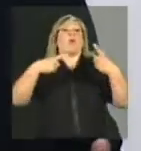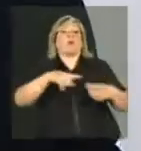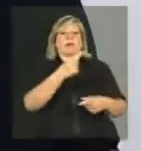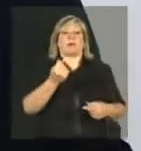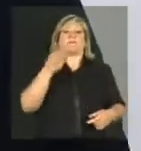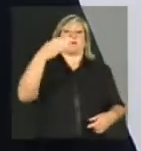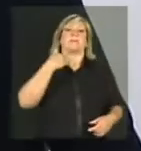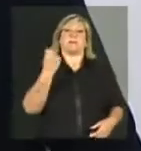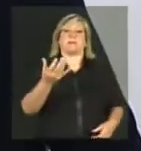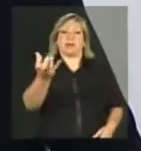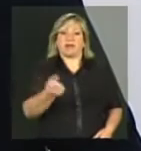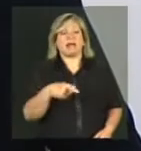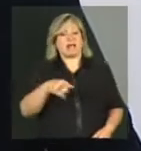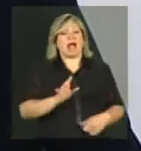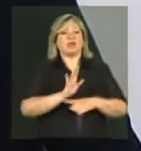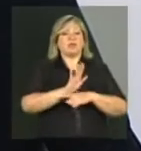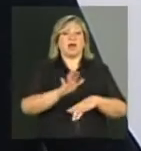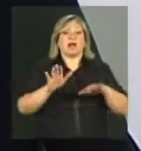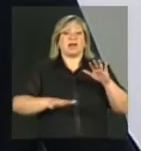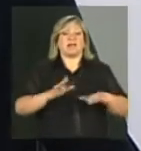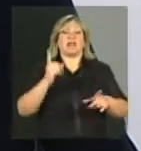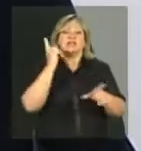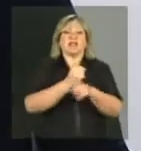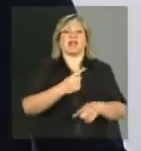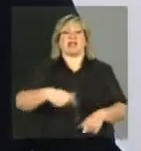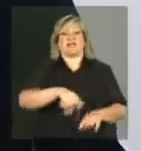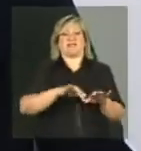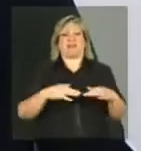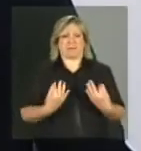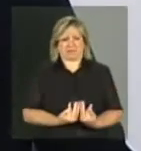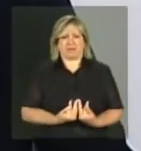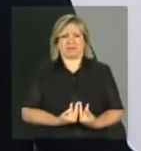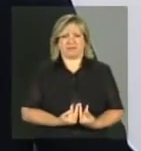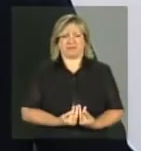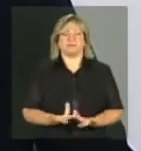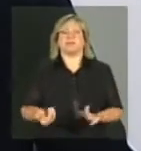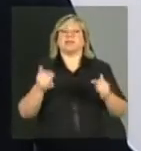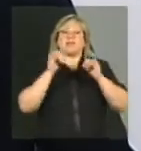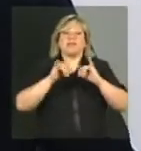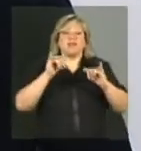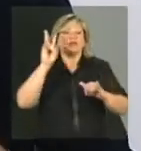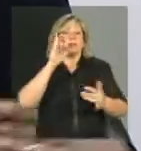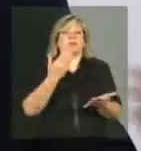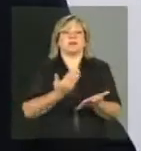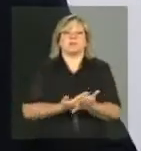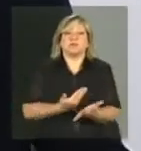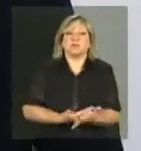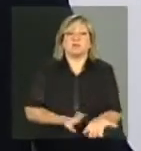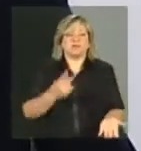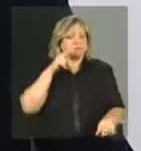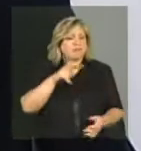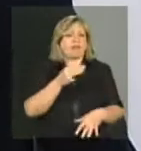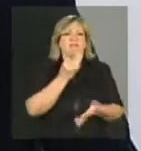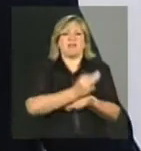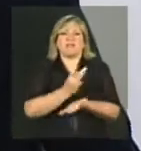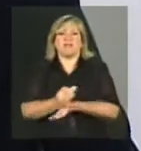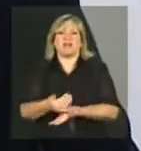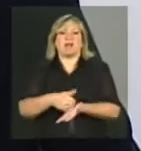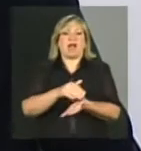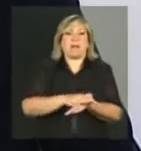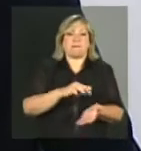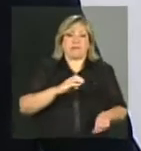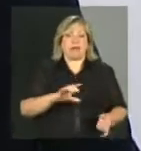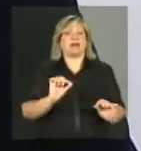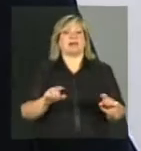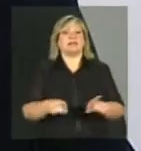a localizar essa família muitas vezes. As informações sobre educação registradas pelo MEC, as informações de